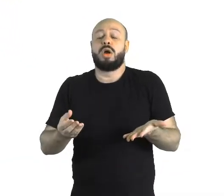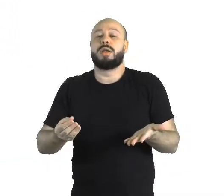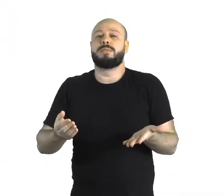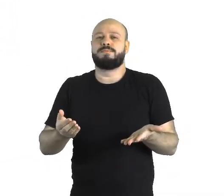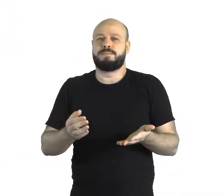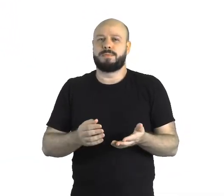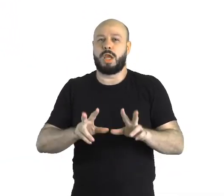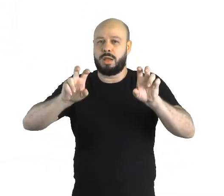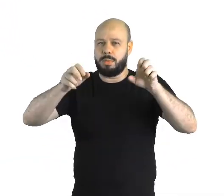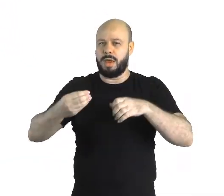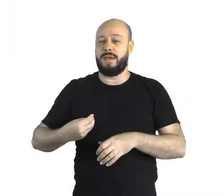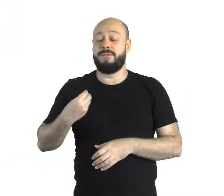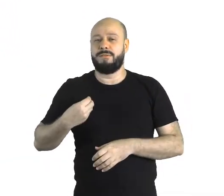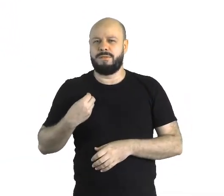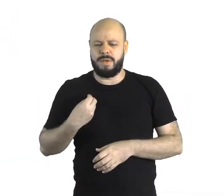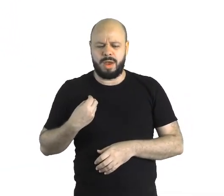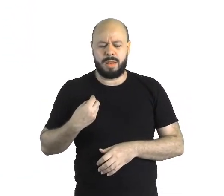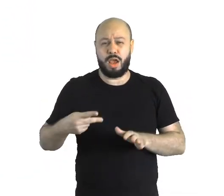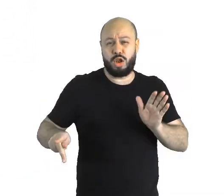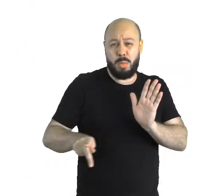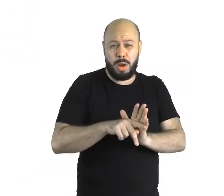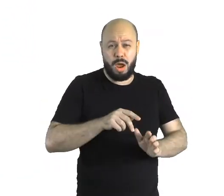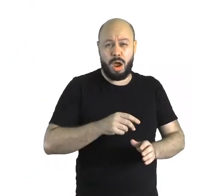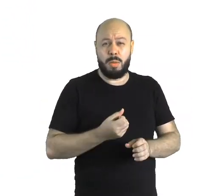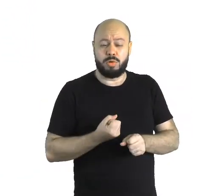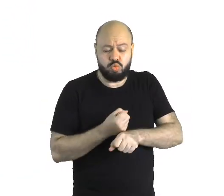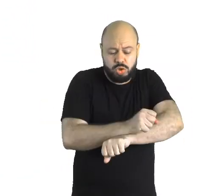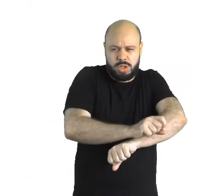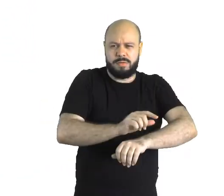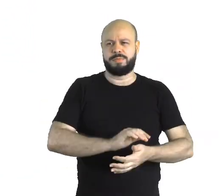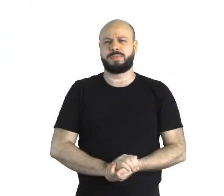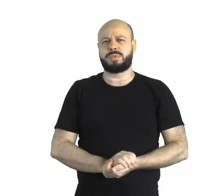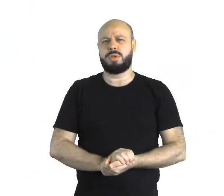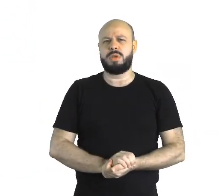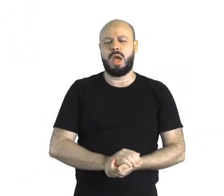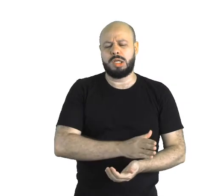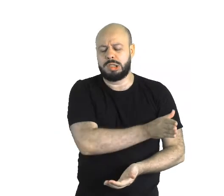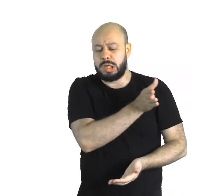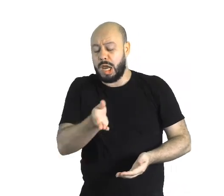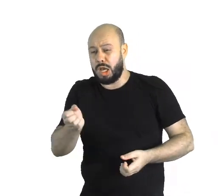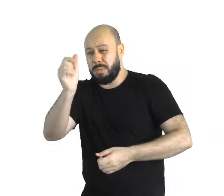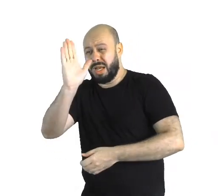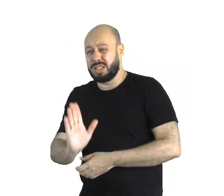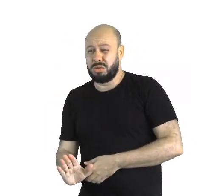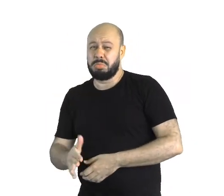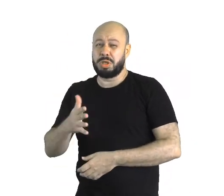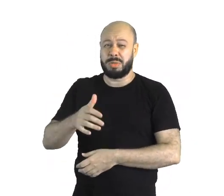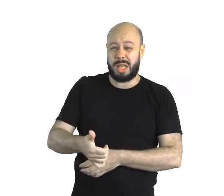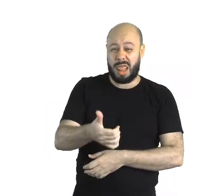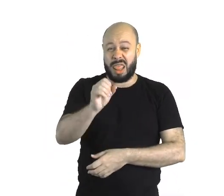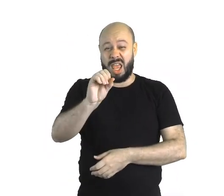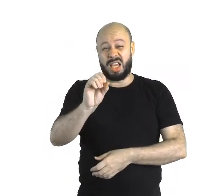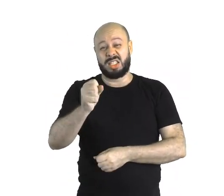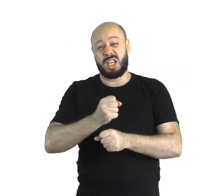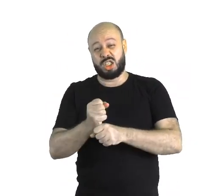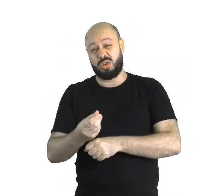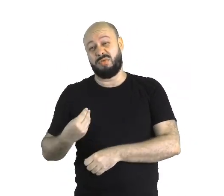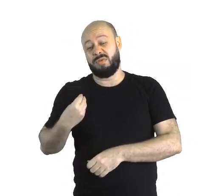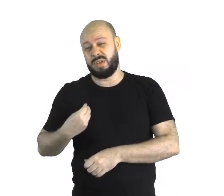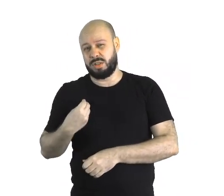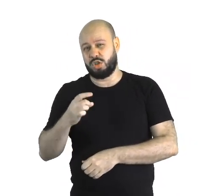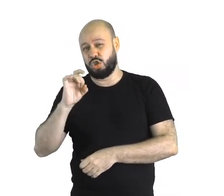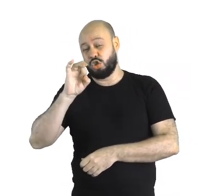útil do escravo. Bom, os escravos que chegavam aqui no Brasil, eles tinham uma vida útil de apenas 10 anos. Então, veja só,